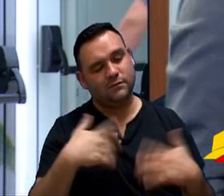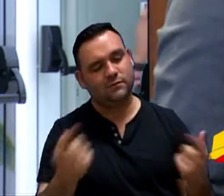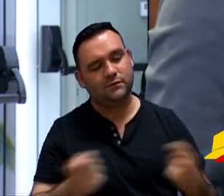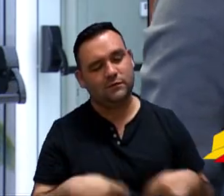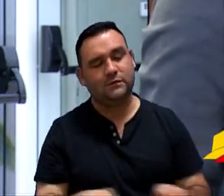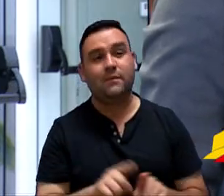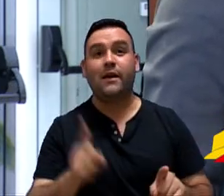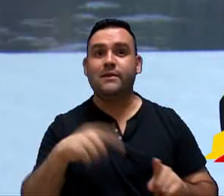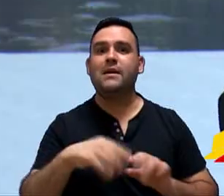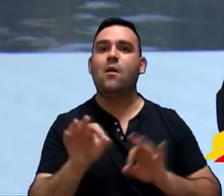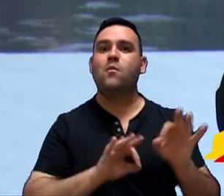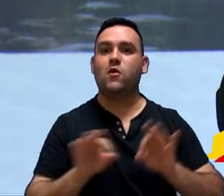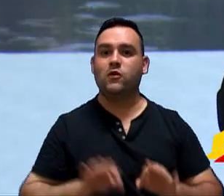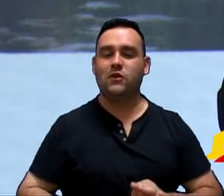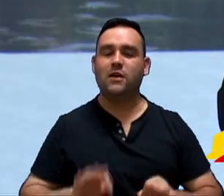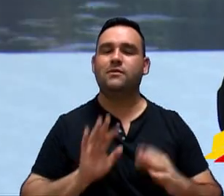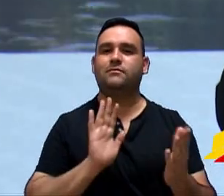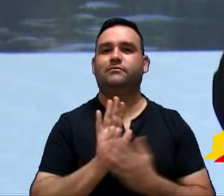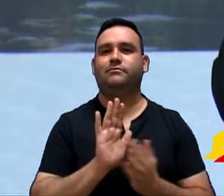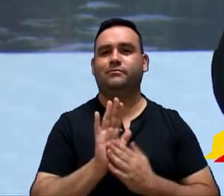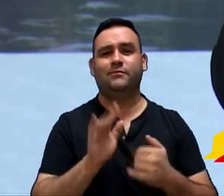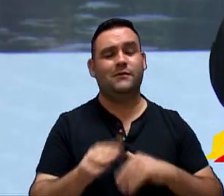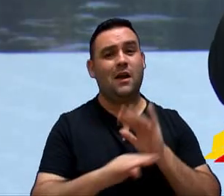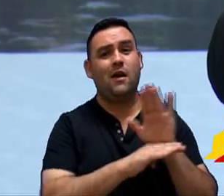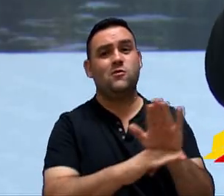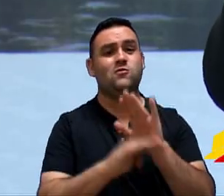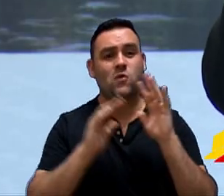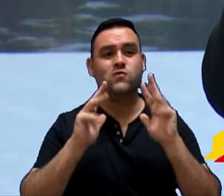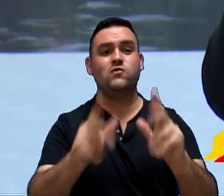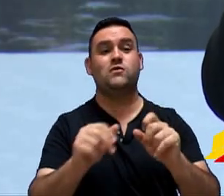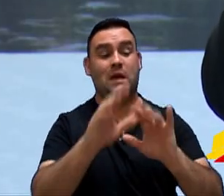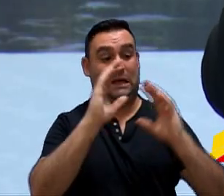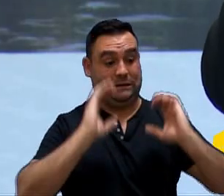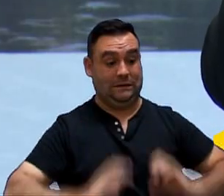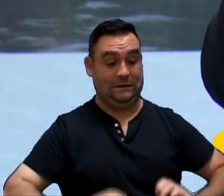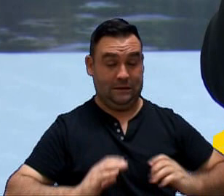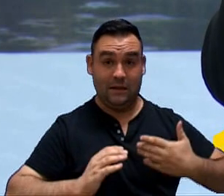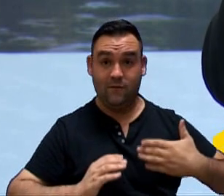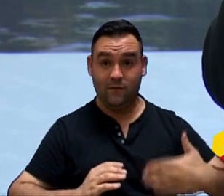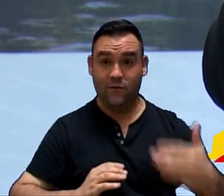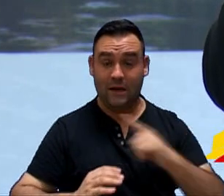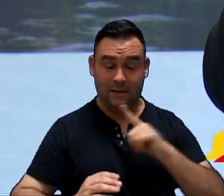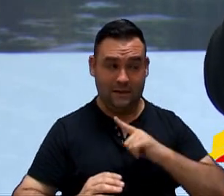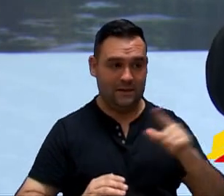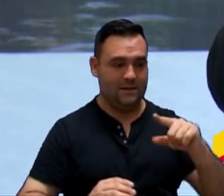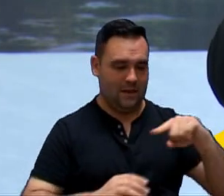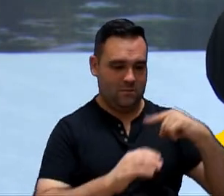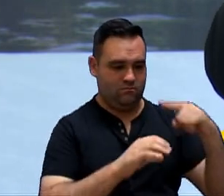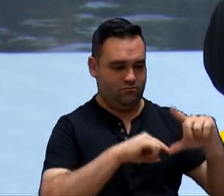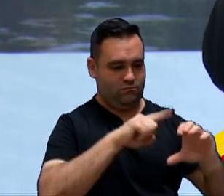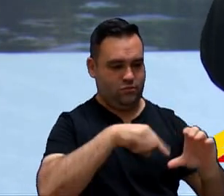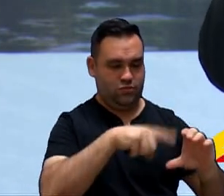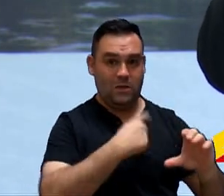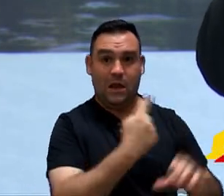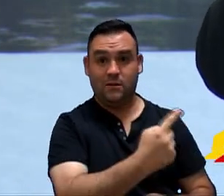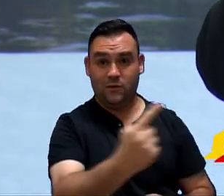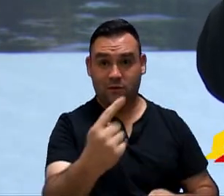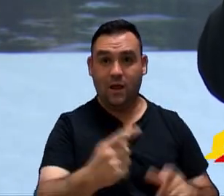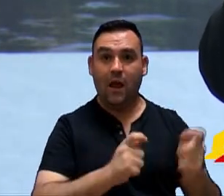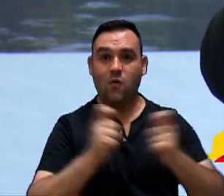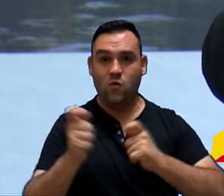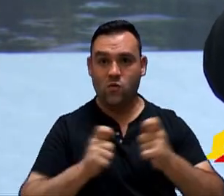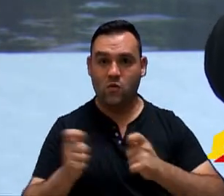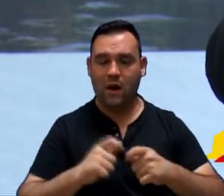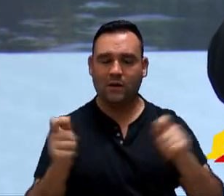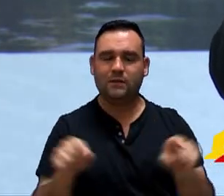esse é o típico projeto de lei que é bom para todo mundo. É bom para o cidadão que vai ter individualizado, que vai controlar melhor